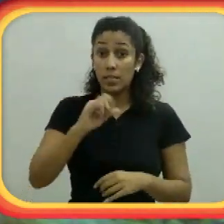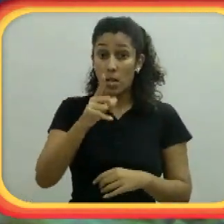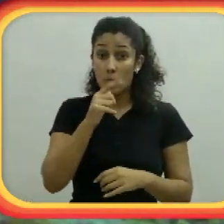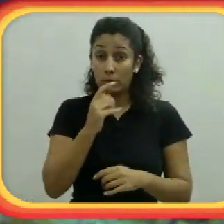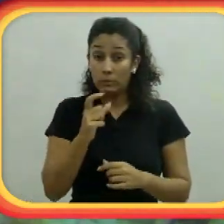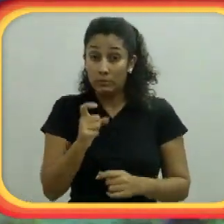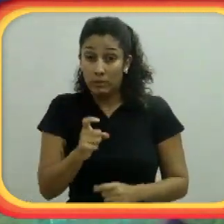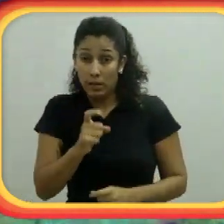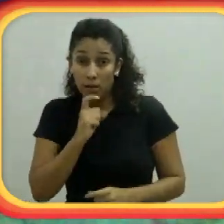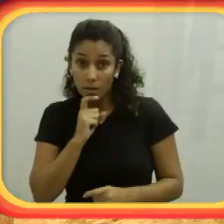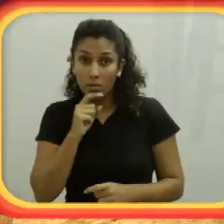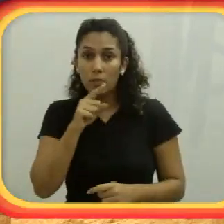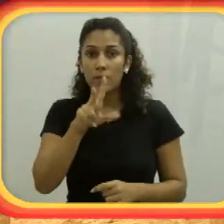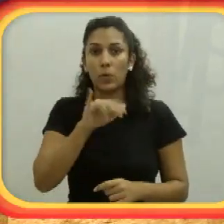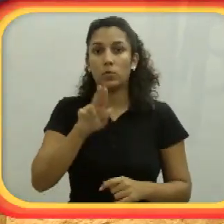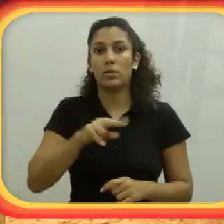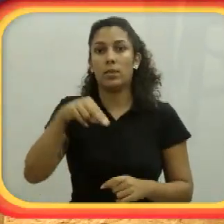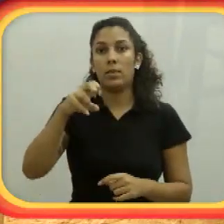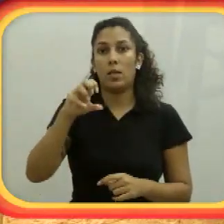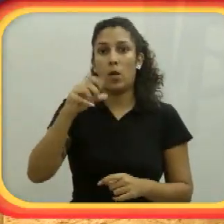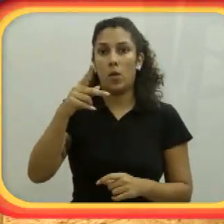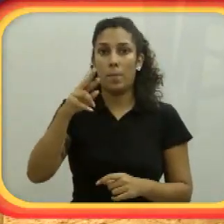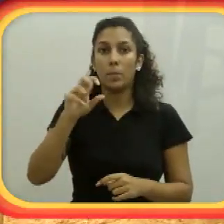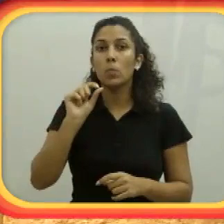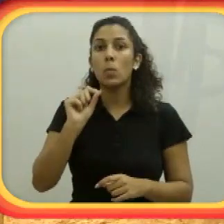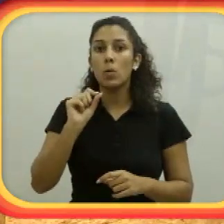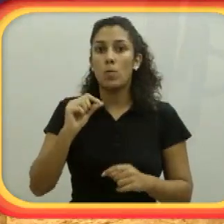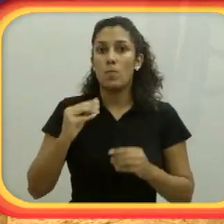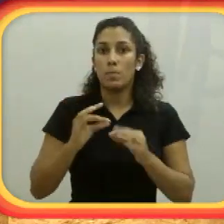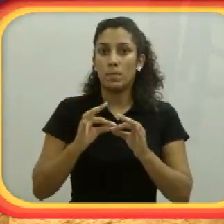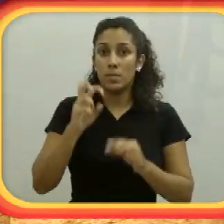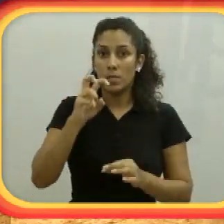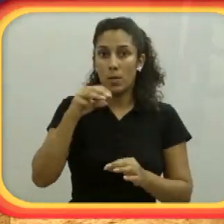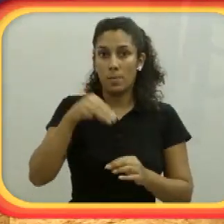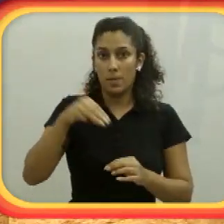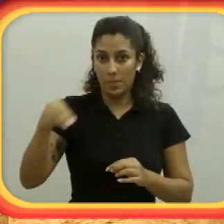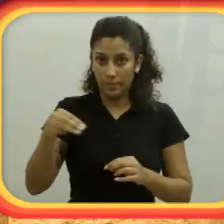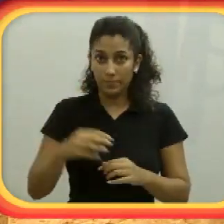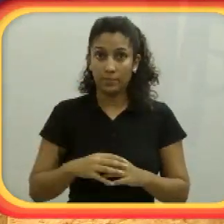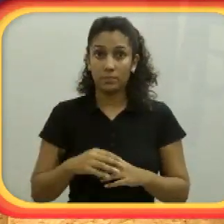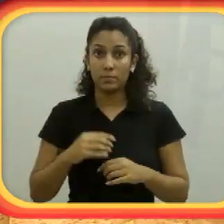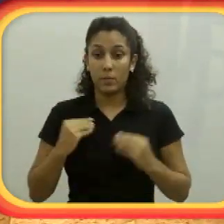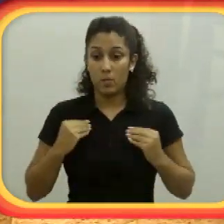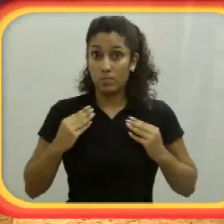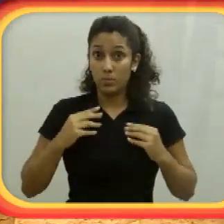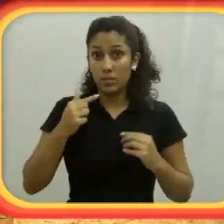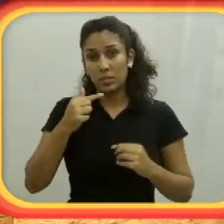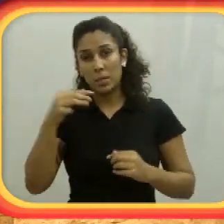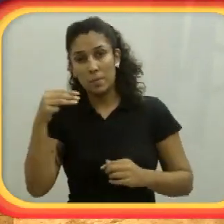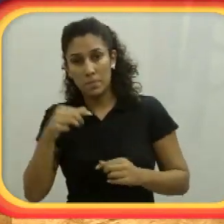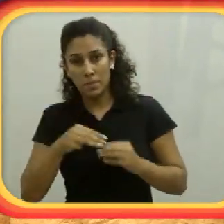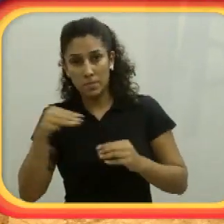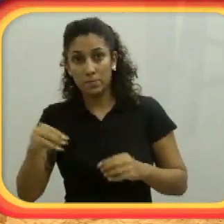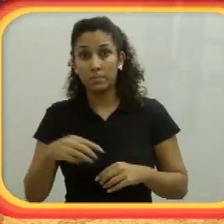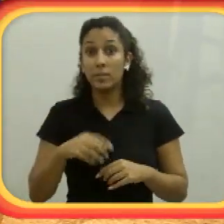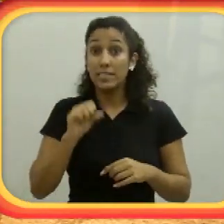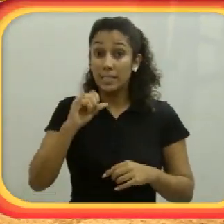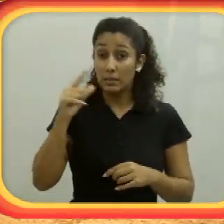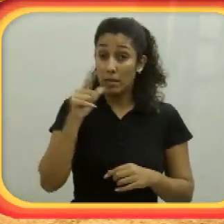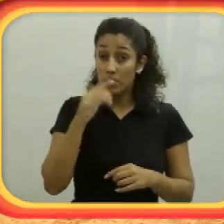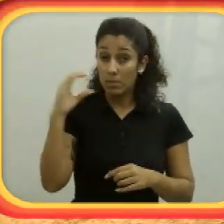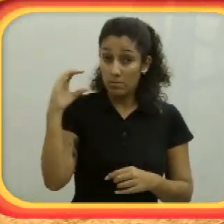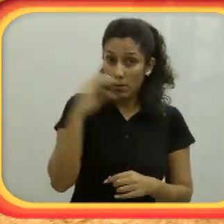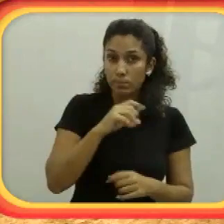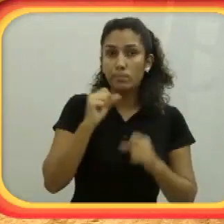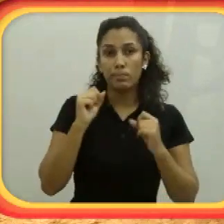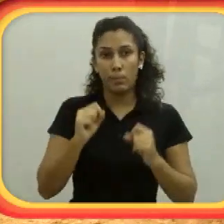usar uma roupa mais fina ou mais grossa. Então, se a água estiver muito gelada, você vai usar um neoprene de 5mm, 7mm. Se a água estiver quente, pode